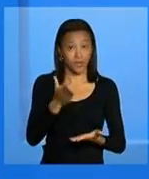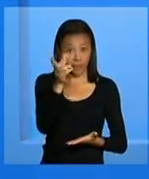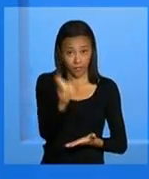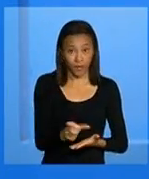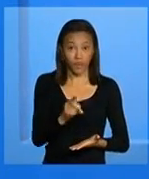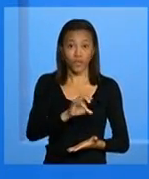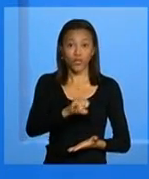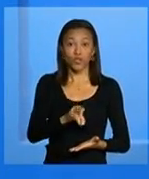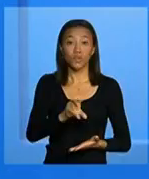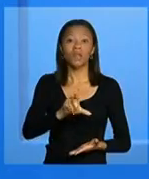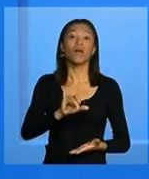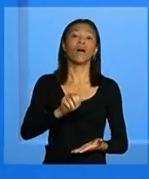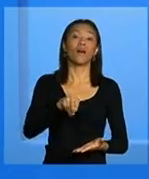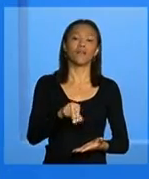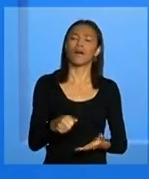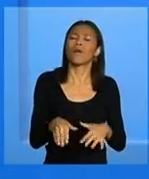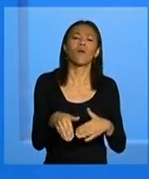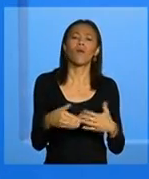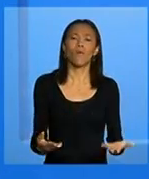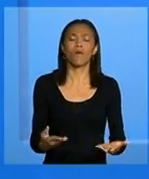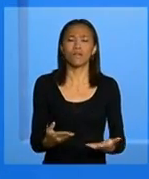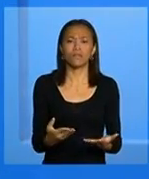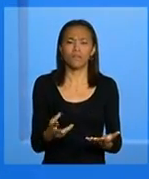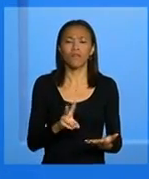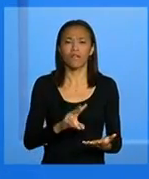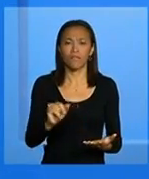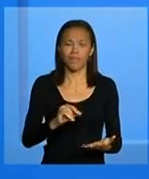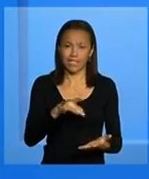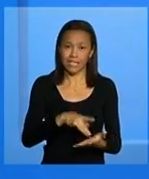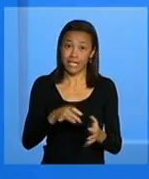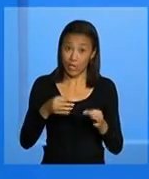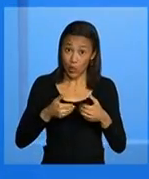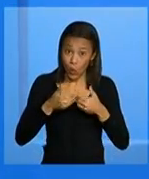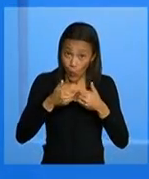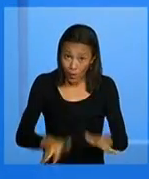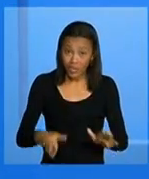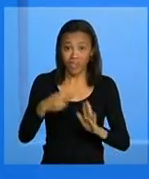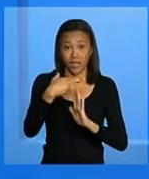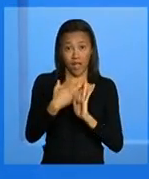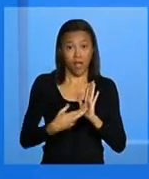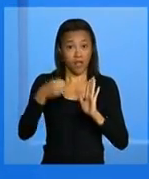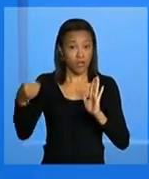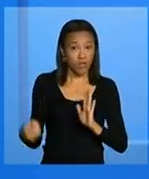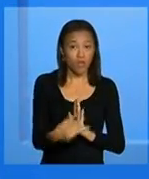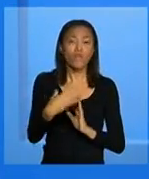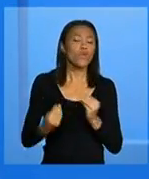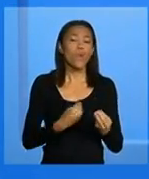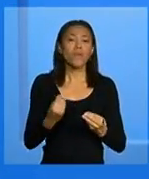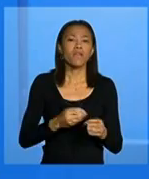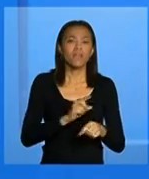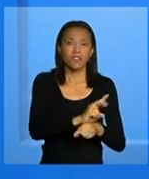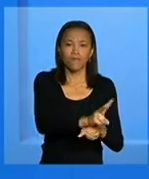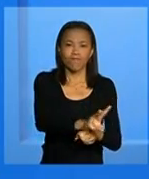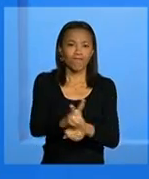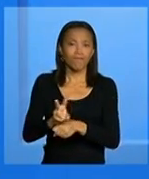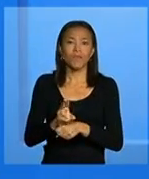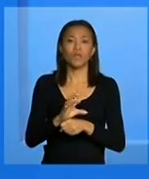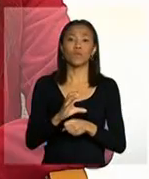a partir de quando valerá essa nova regra e como será o acompanhamento pelo SICOM